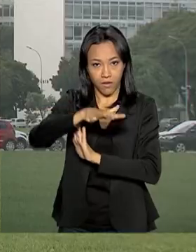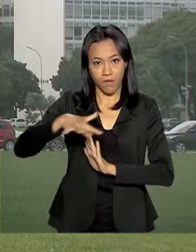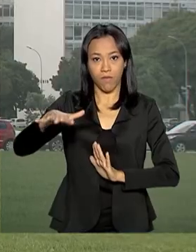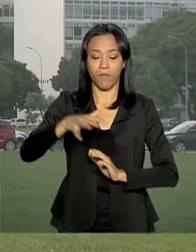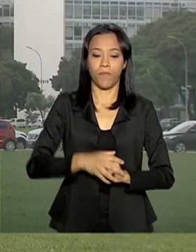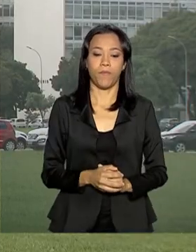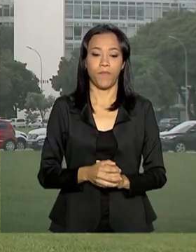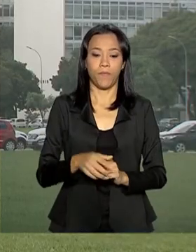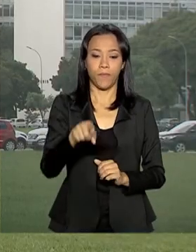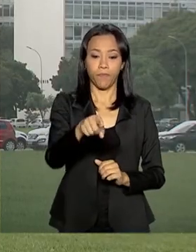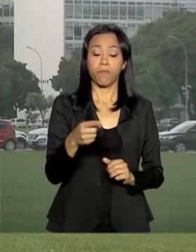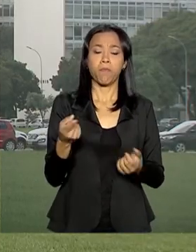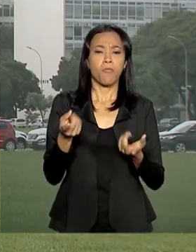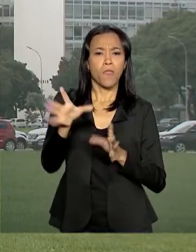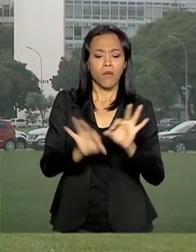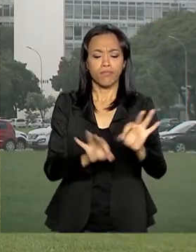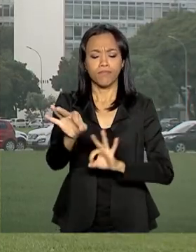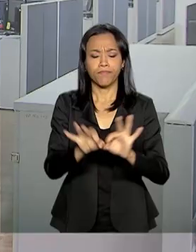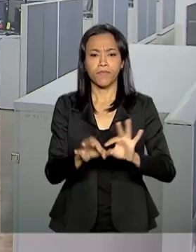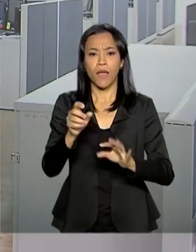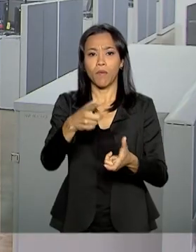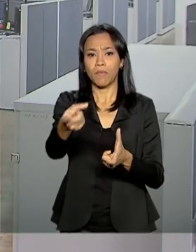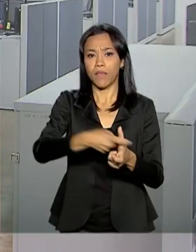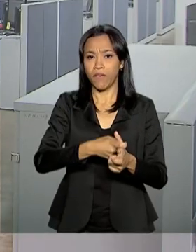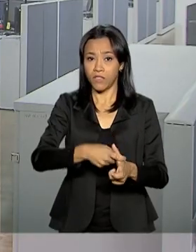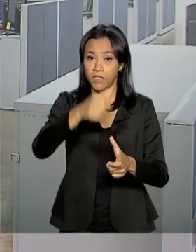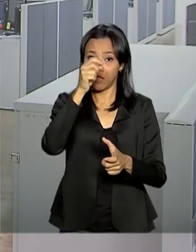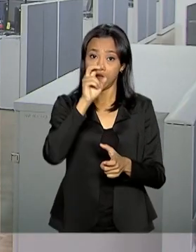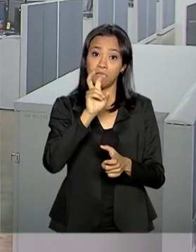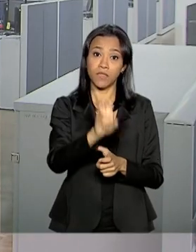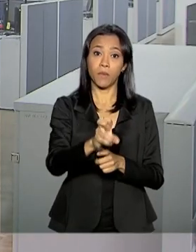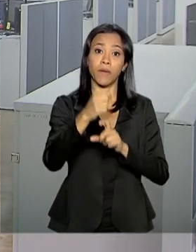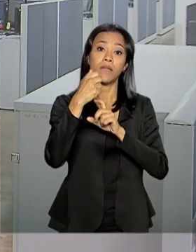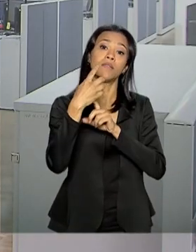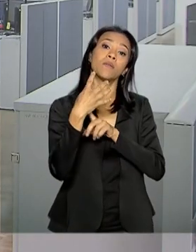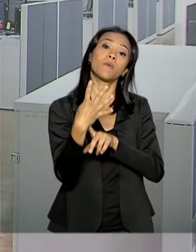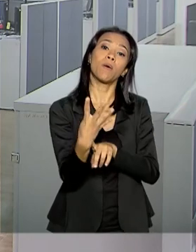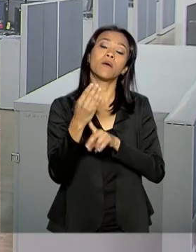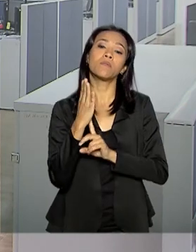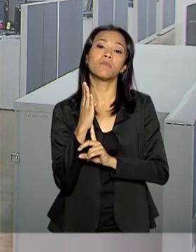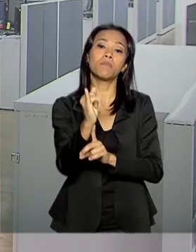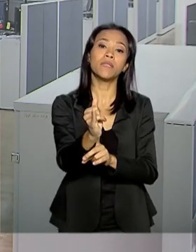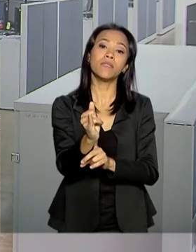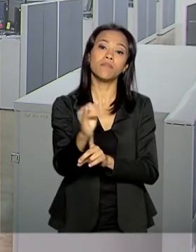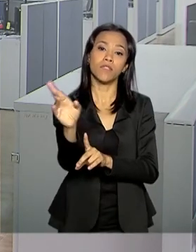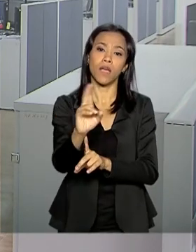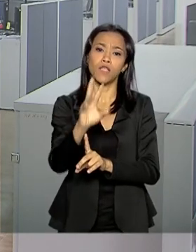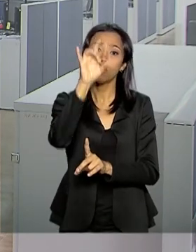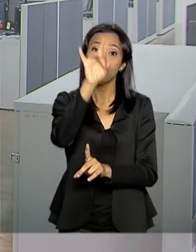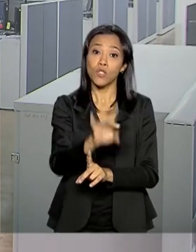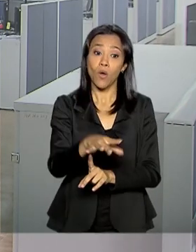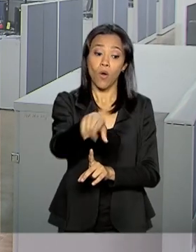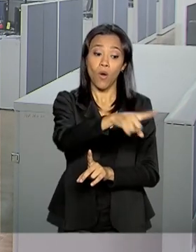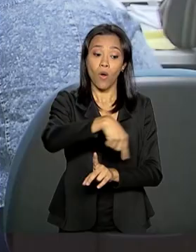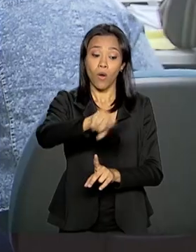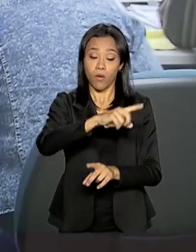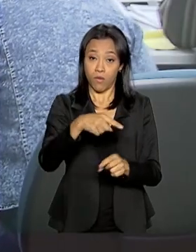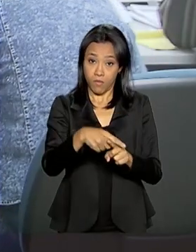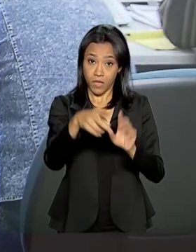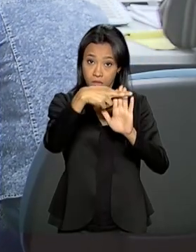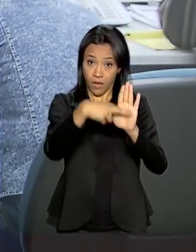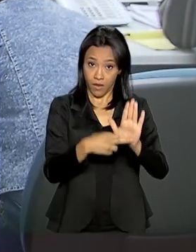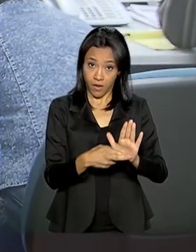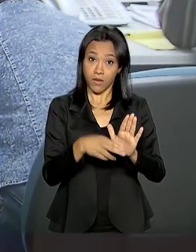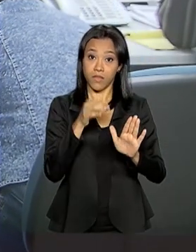A projeção para este ano é de um déficit de R$ 54 bilhões só para a Previdência dos servidores públicos.